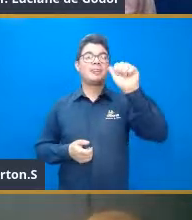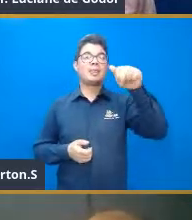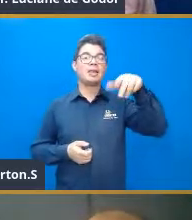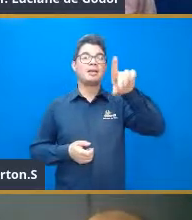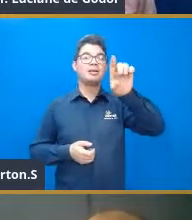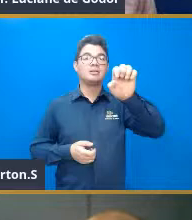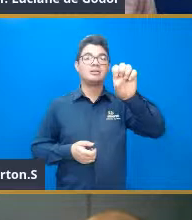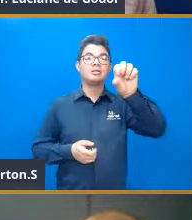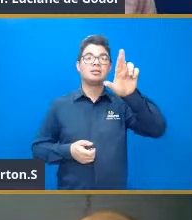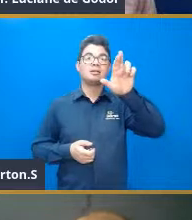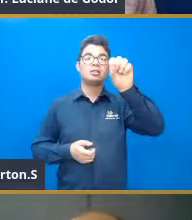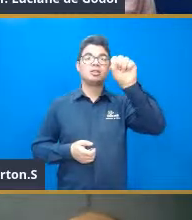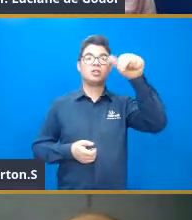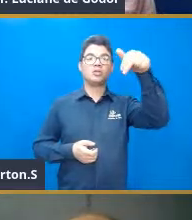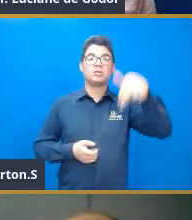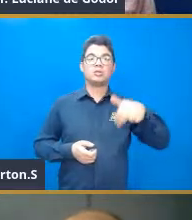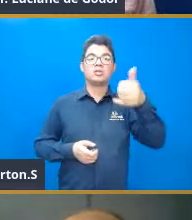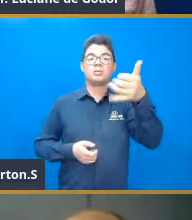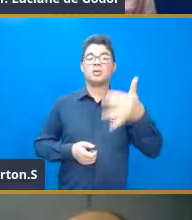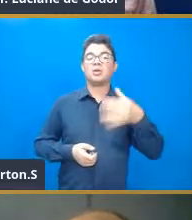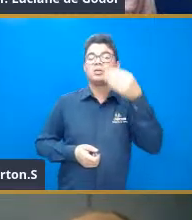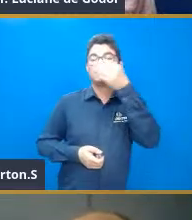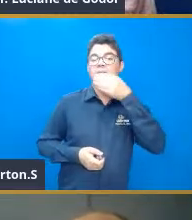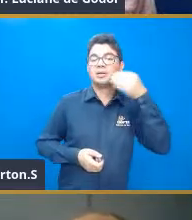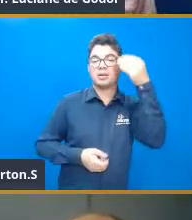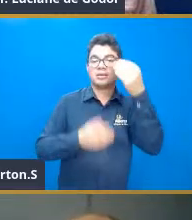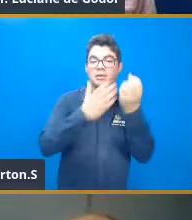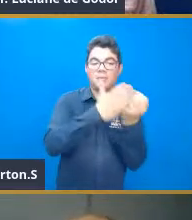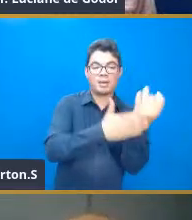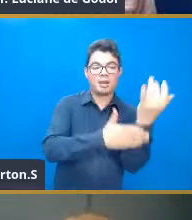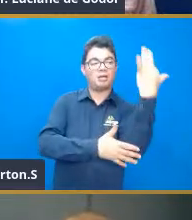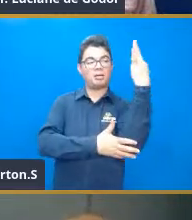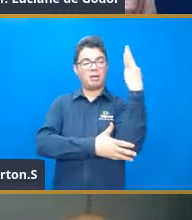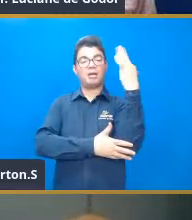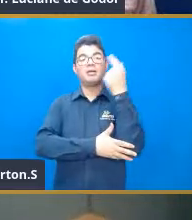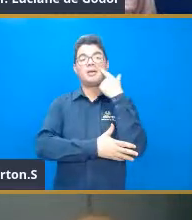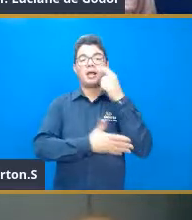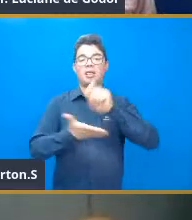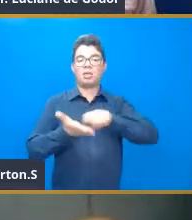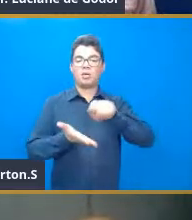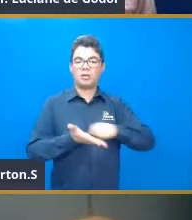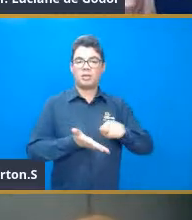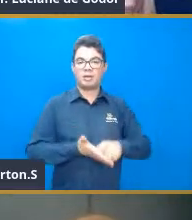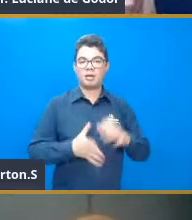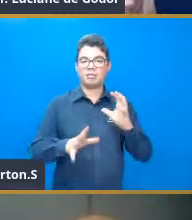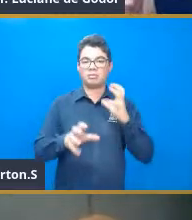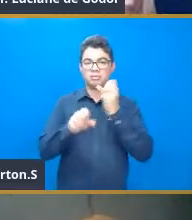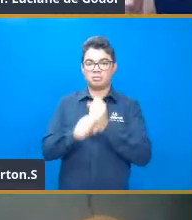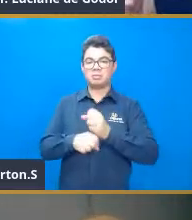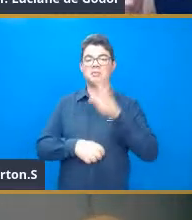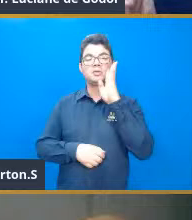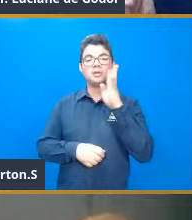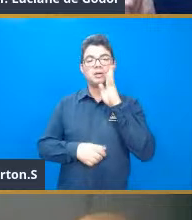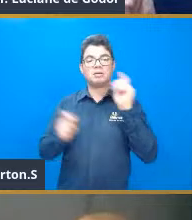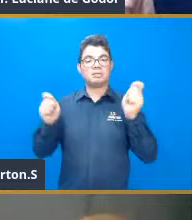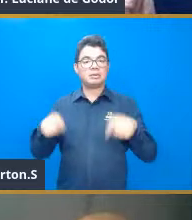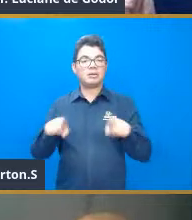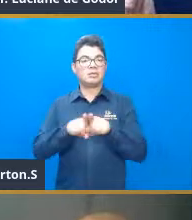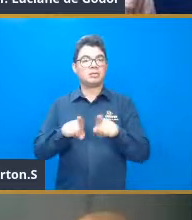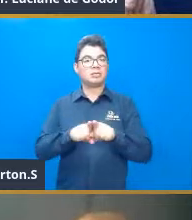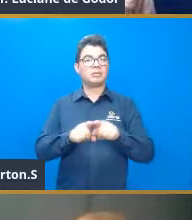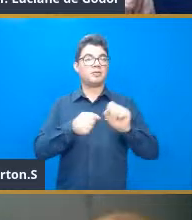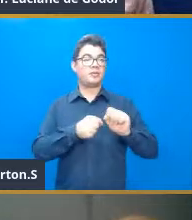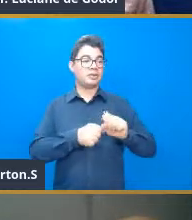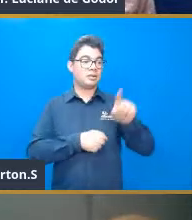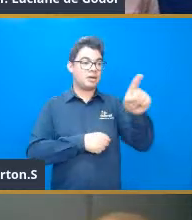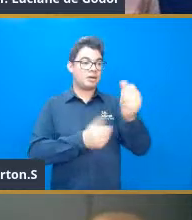ele escreveu aqui, já era a experiência de olhar a planta, crescer e anotar as medições. Muito legal isso. Eu vou tentar fazer com as minhas orquídeas para